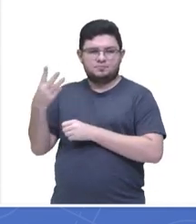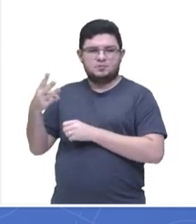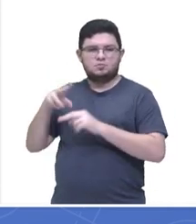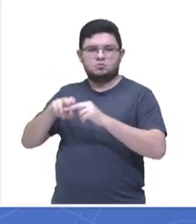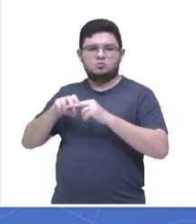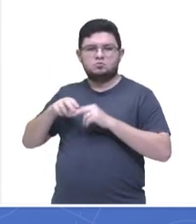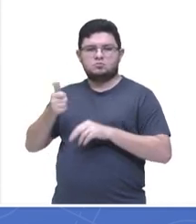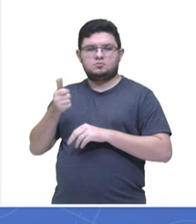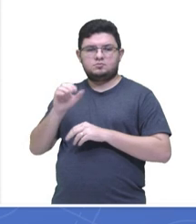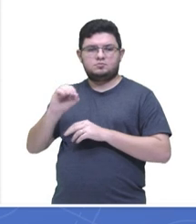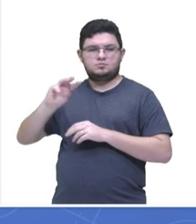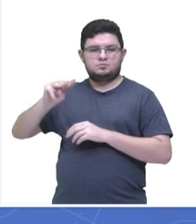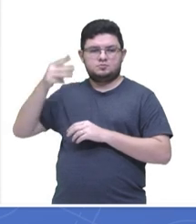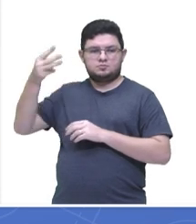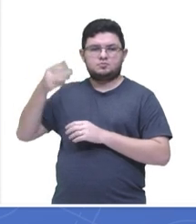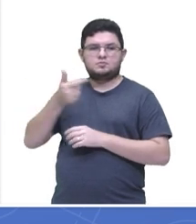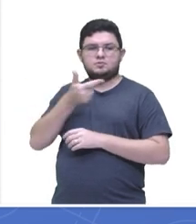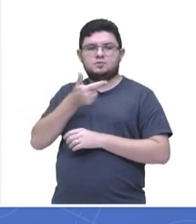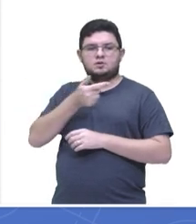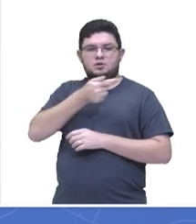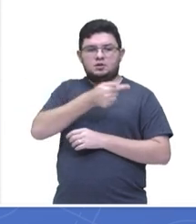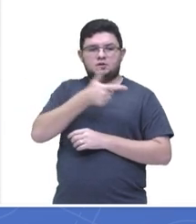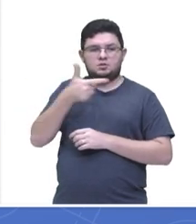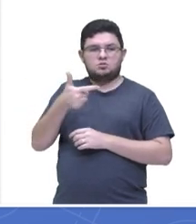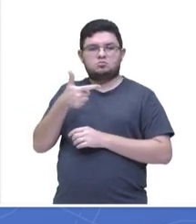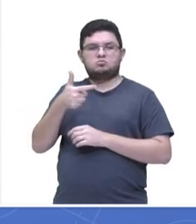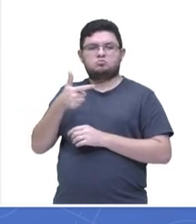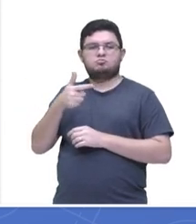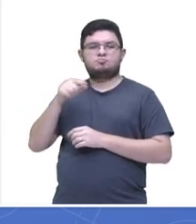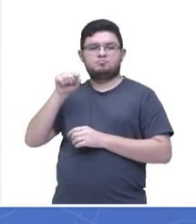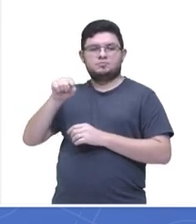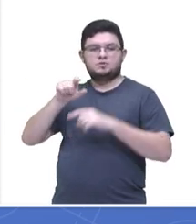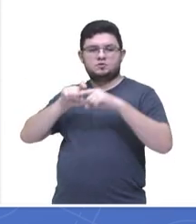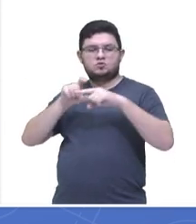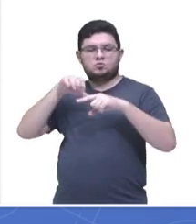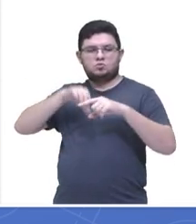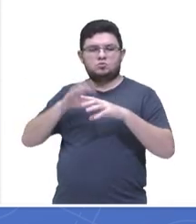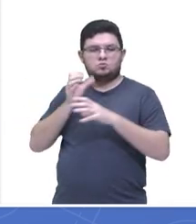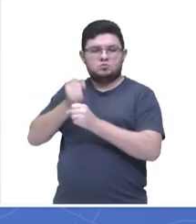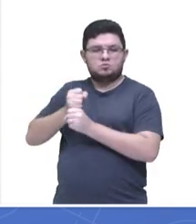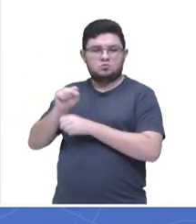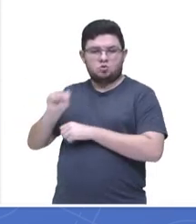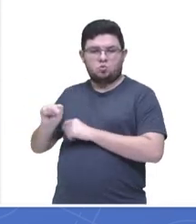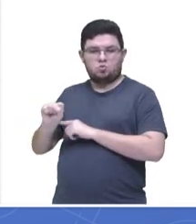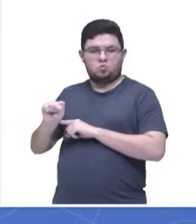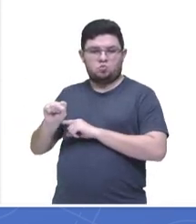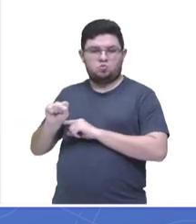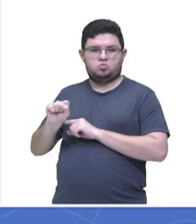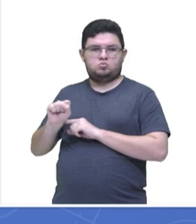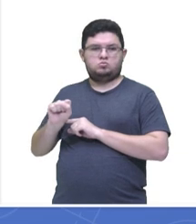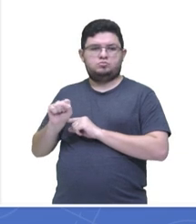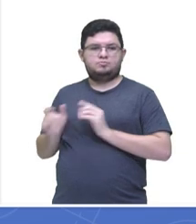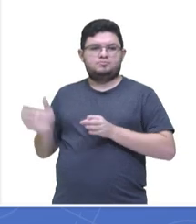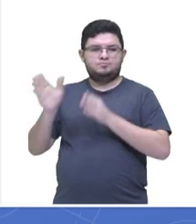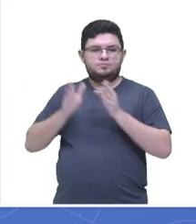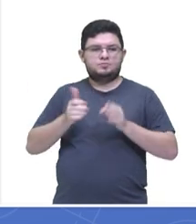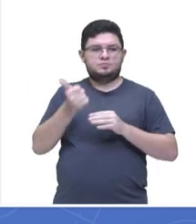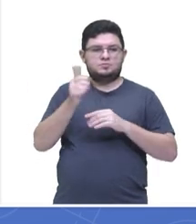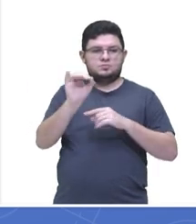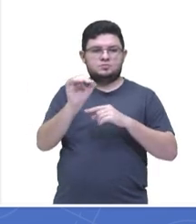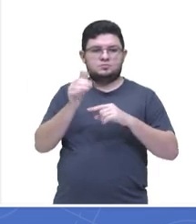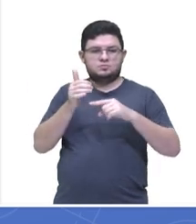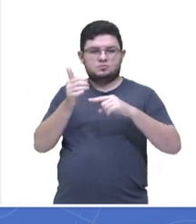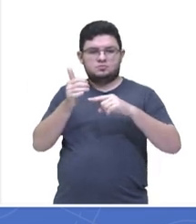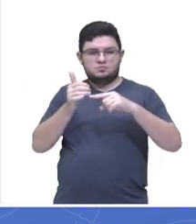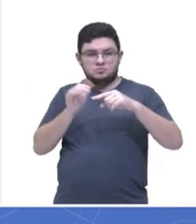8. 10³ dividido por 10⁹, 10⁻⁶. 8 vezes 10⁻⁶